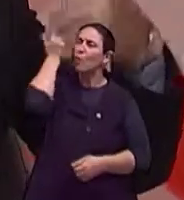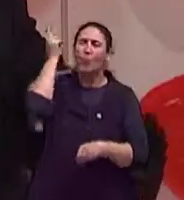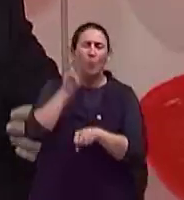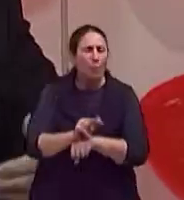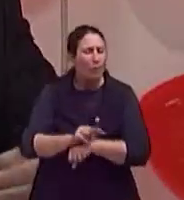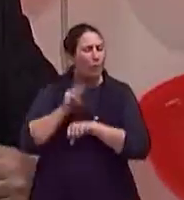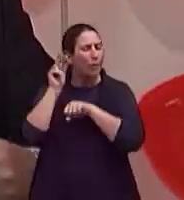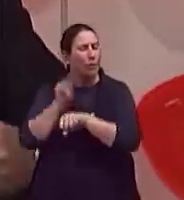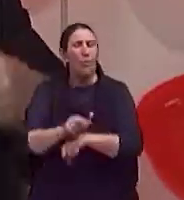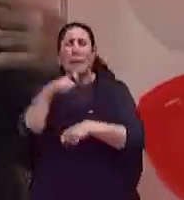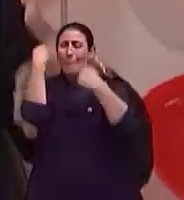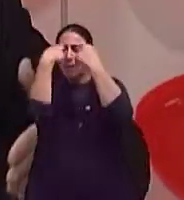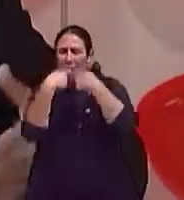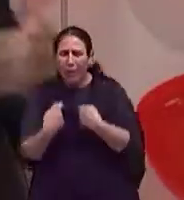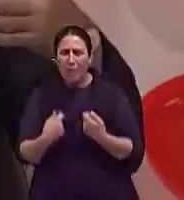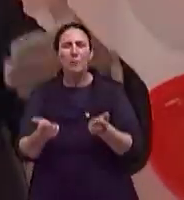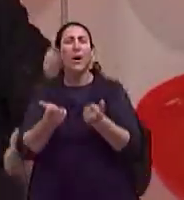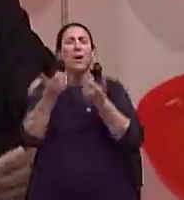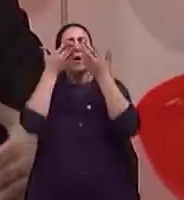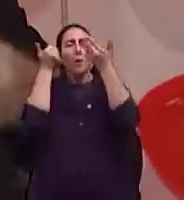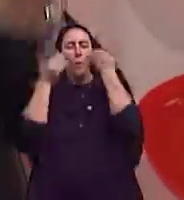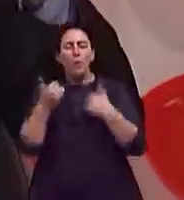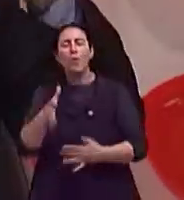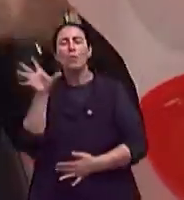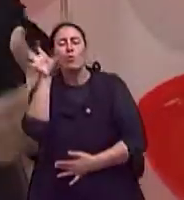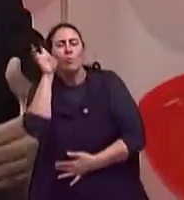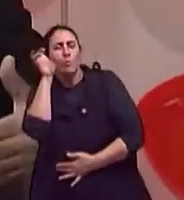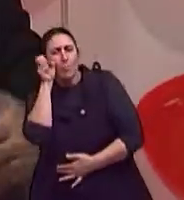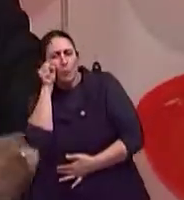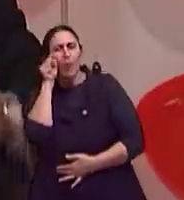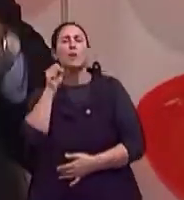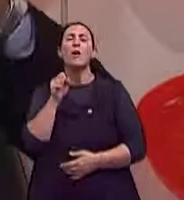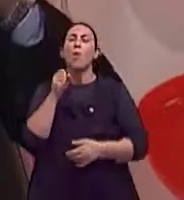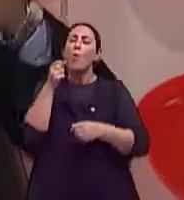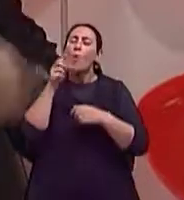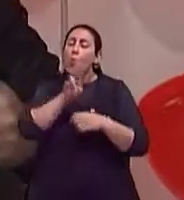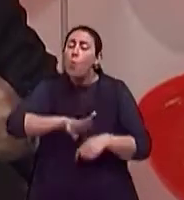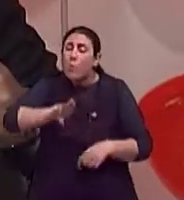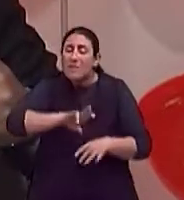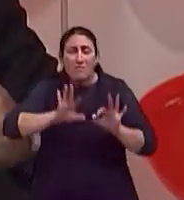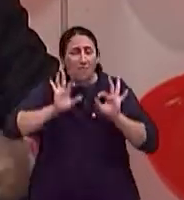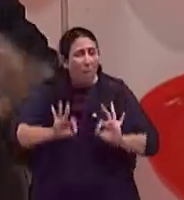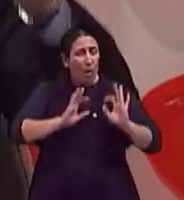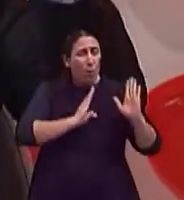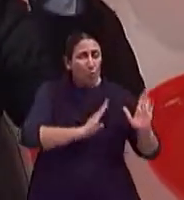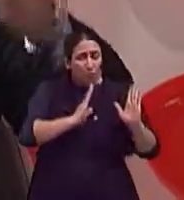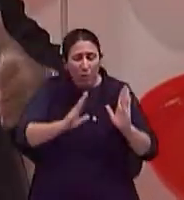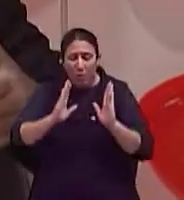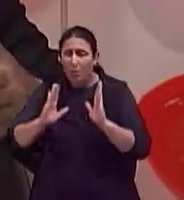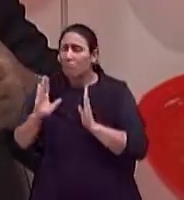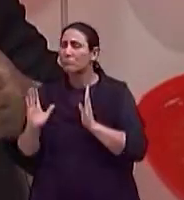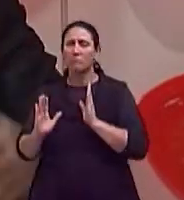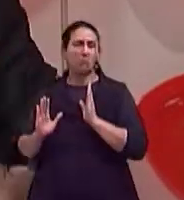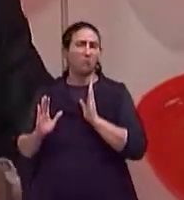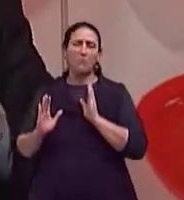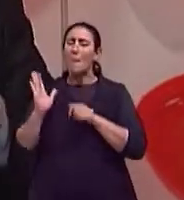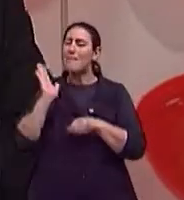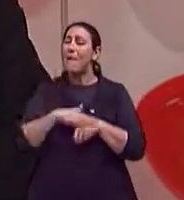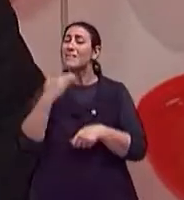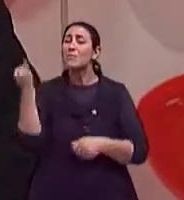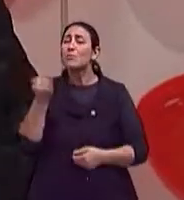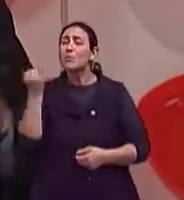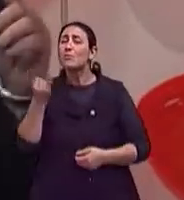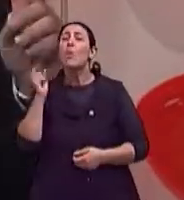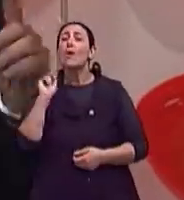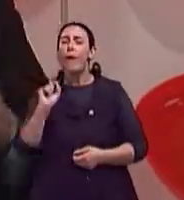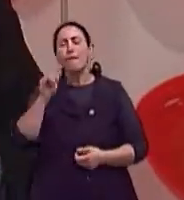usar a maquiagem, remover na hora de dormir, usar produtos corretos, hidratantes corretos. E o mais importante, evitar